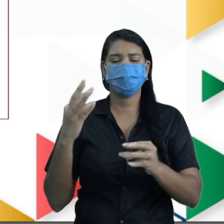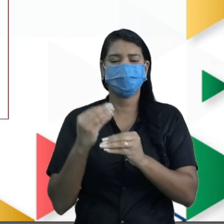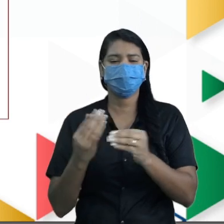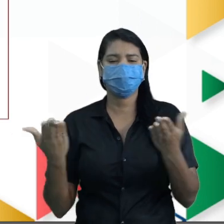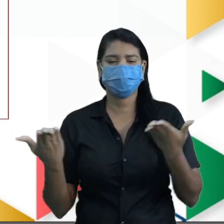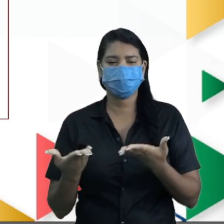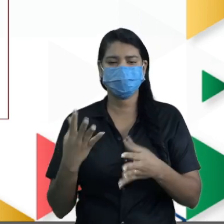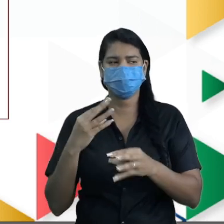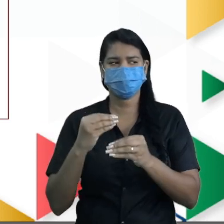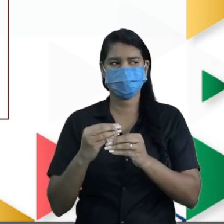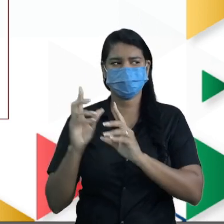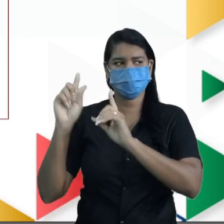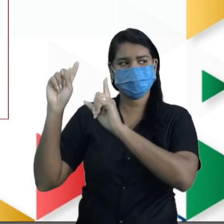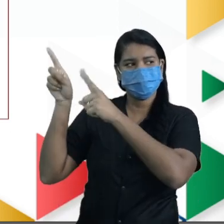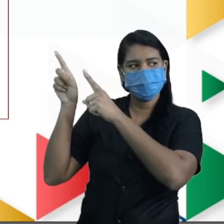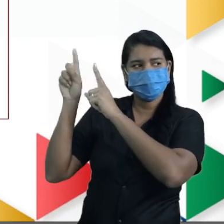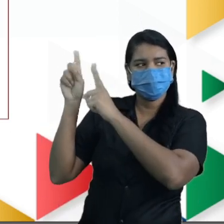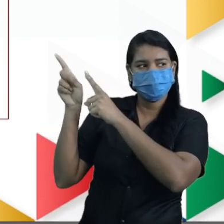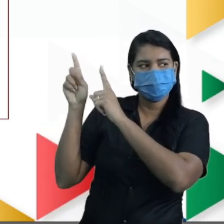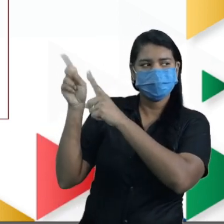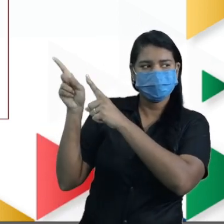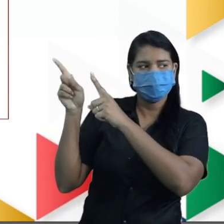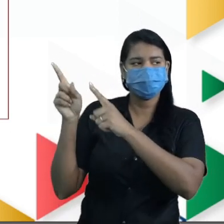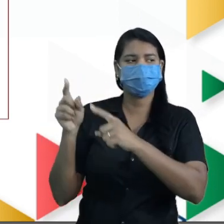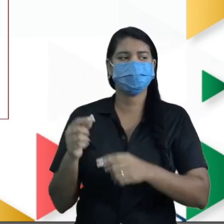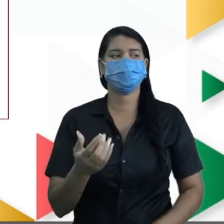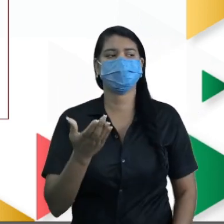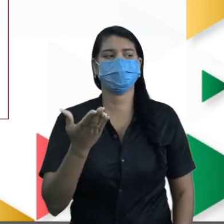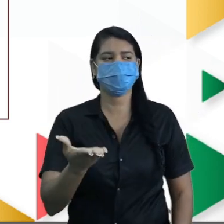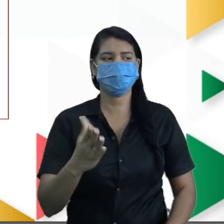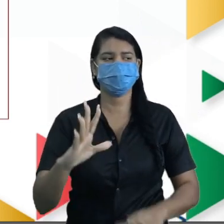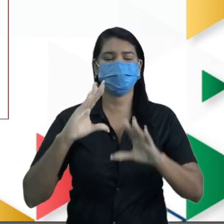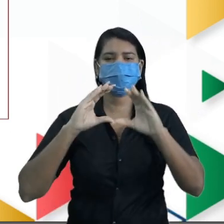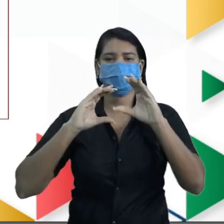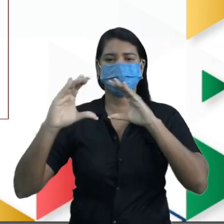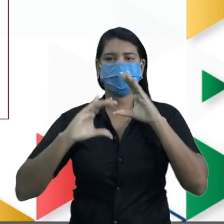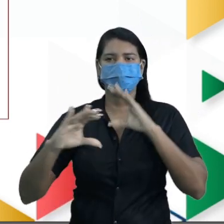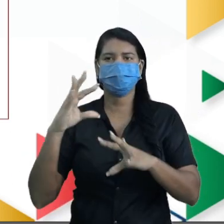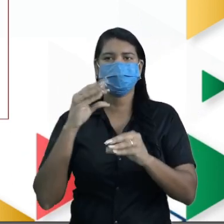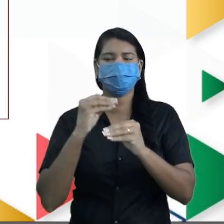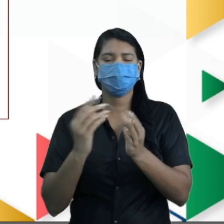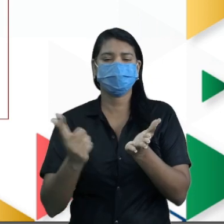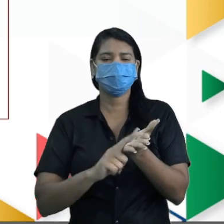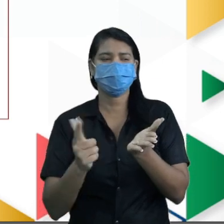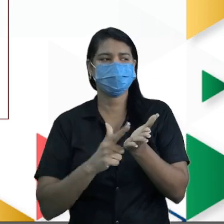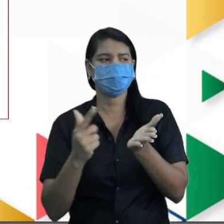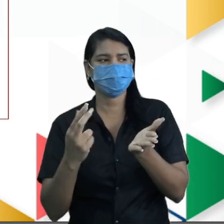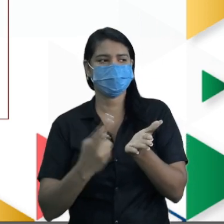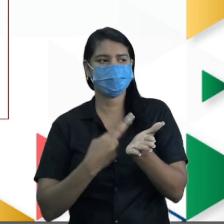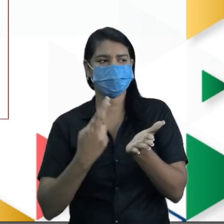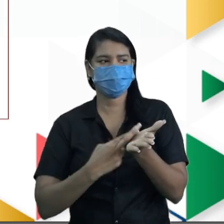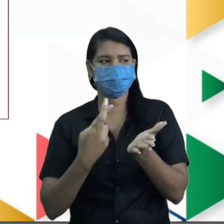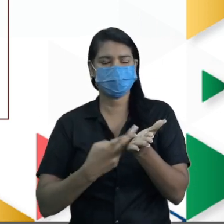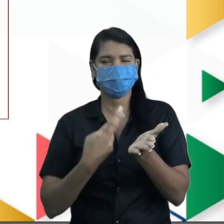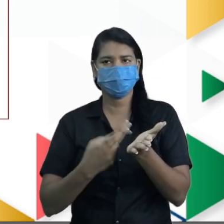tabelas e os gráficos você encontra nos meios de comunicação, como jornais e revistas,